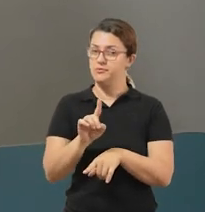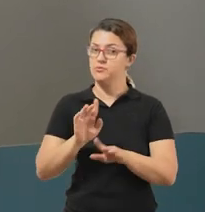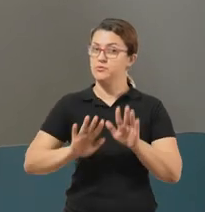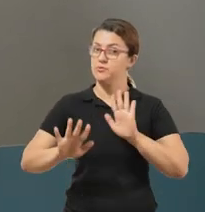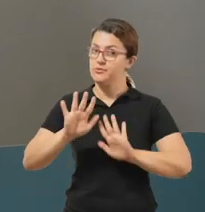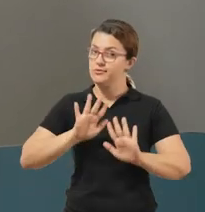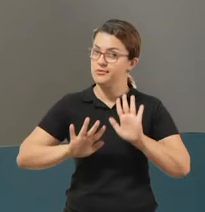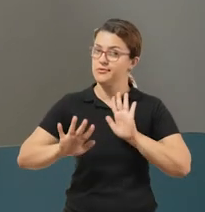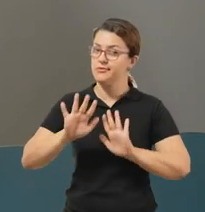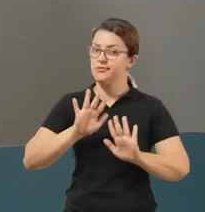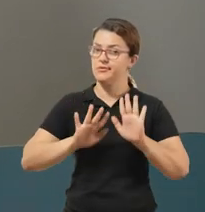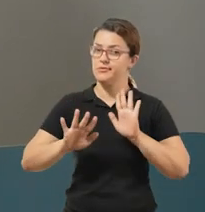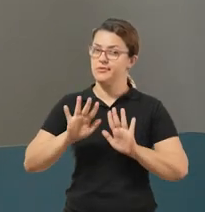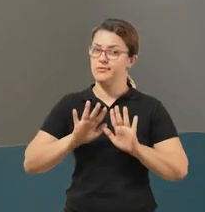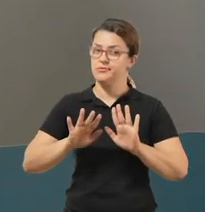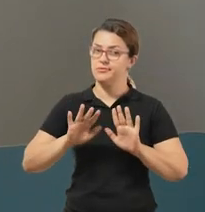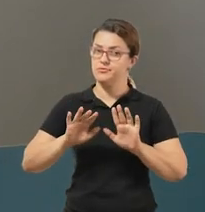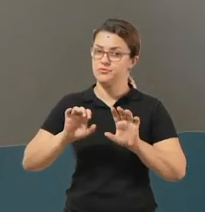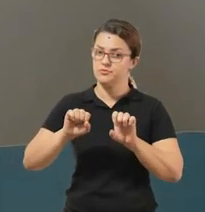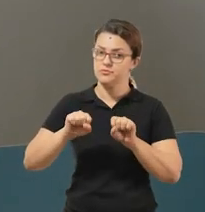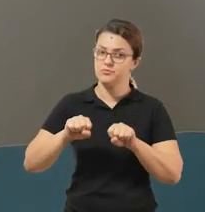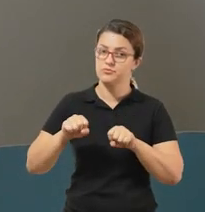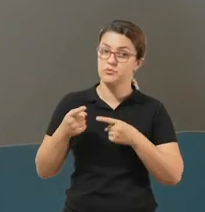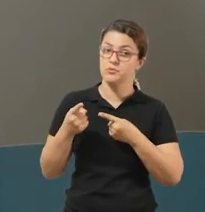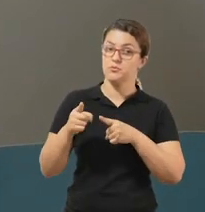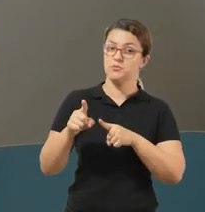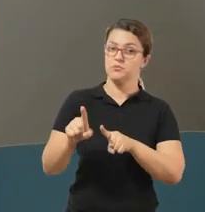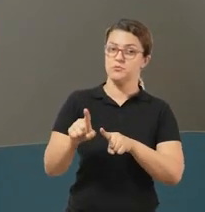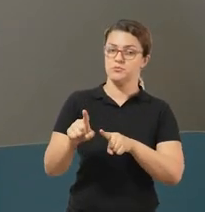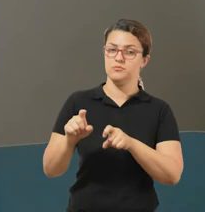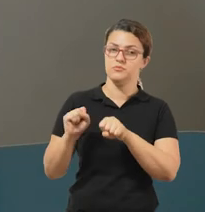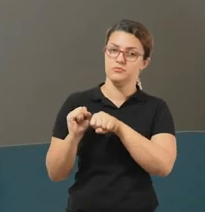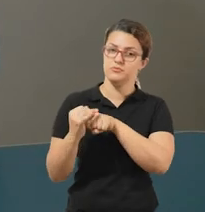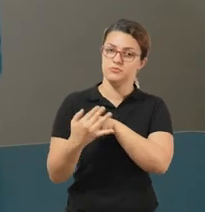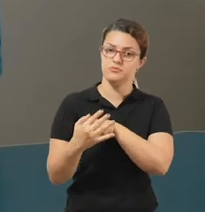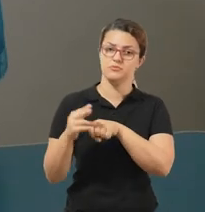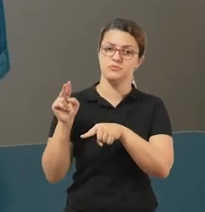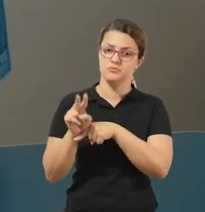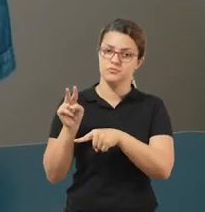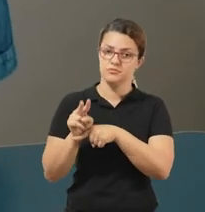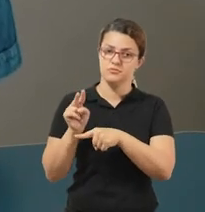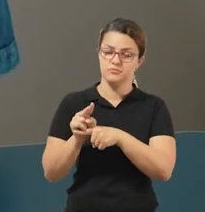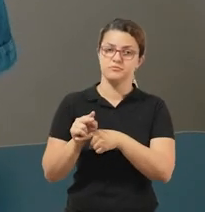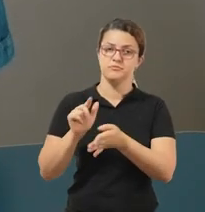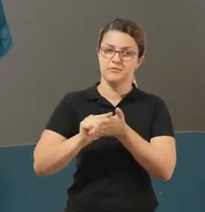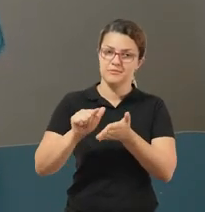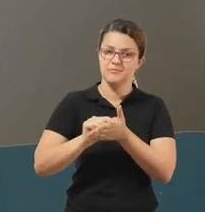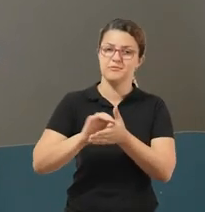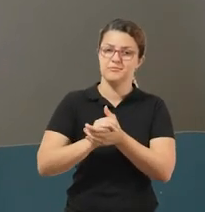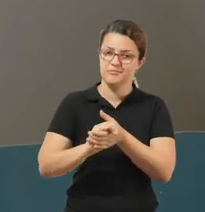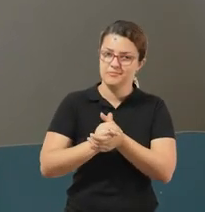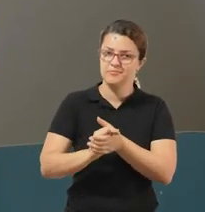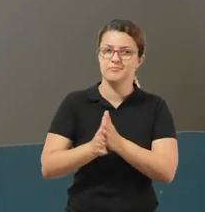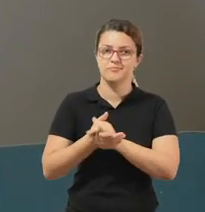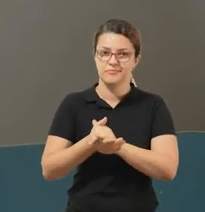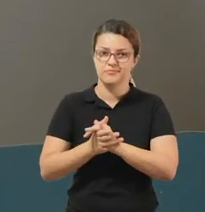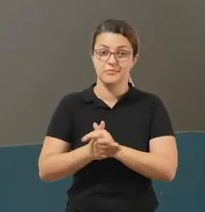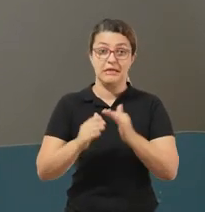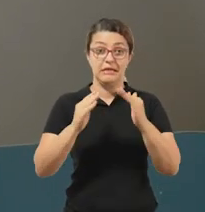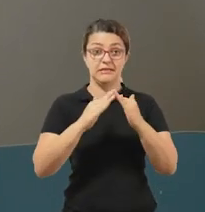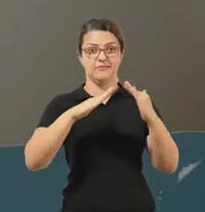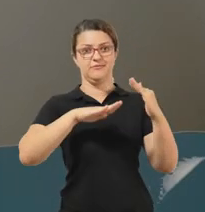coronavírus é o que nós precisamos combater. É preciso lavar muito bem as mãos. E ficar em casa,